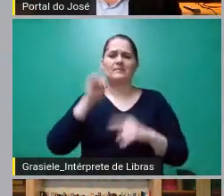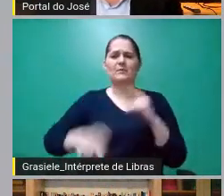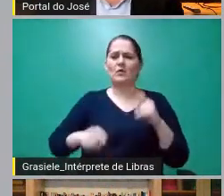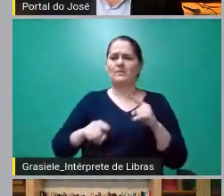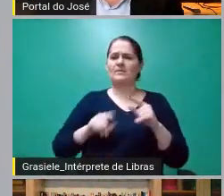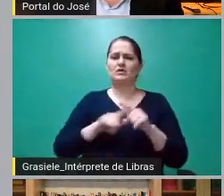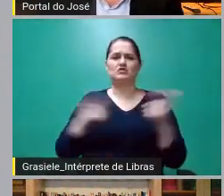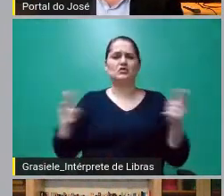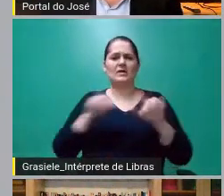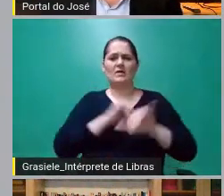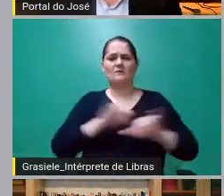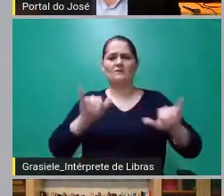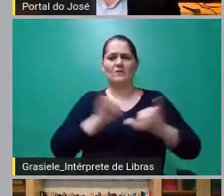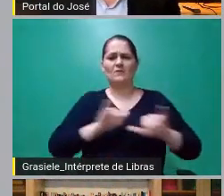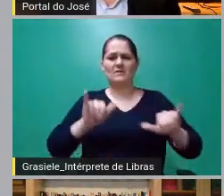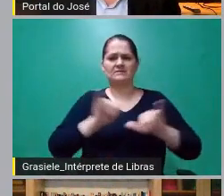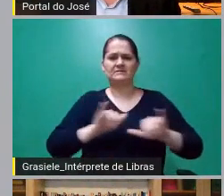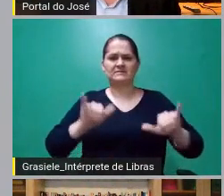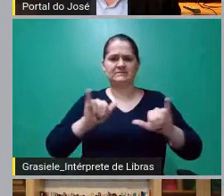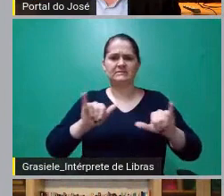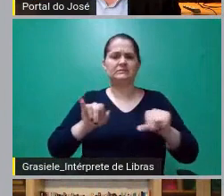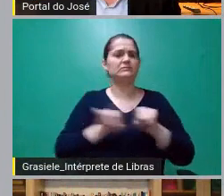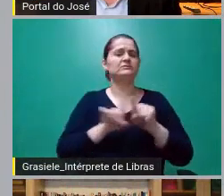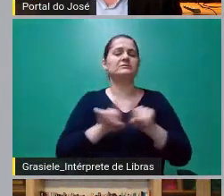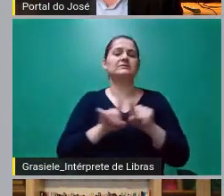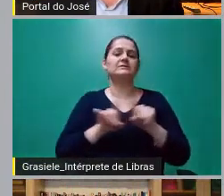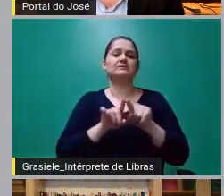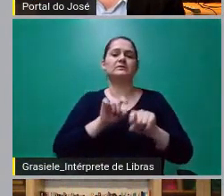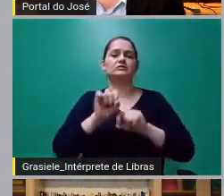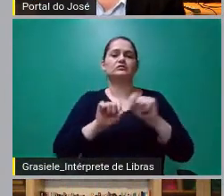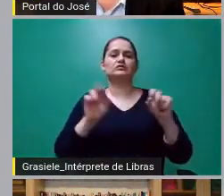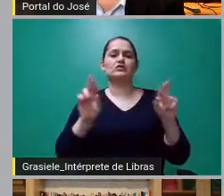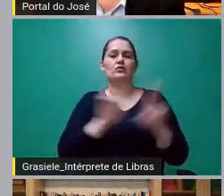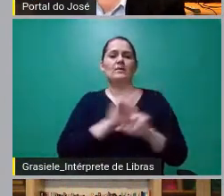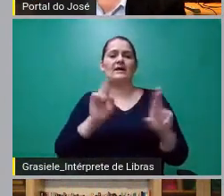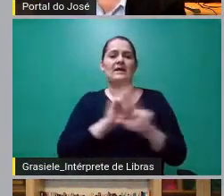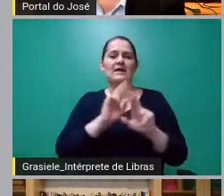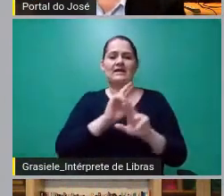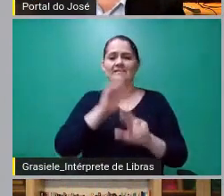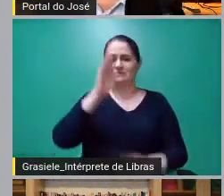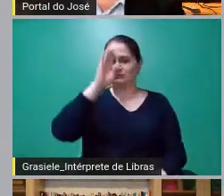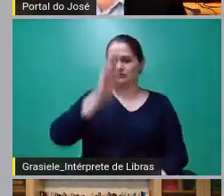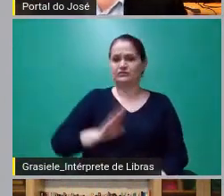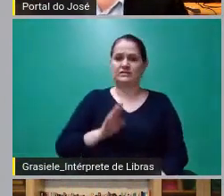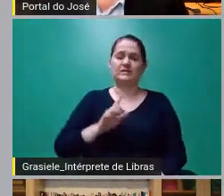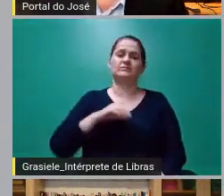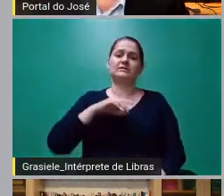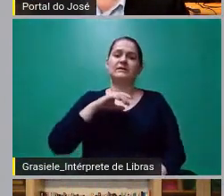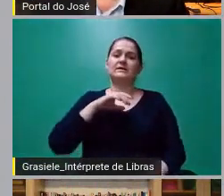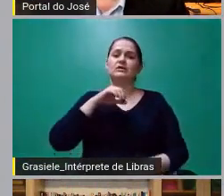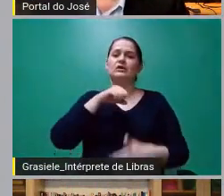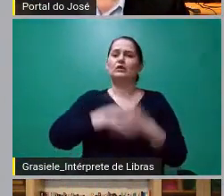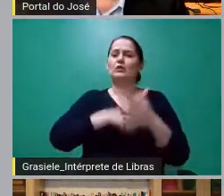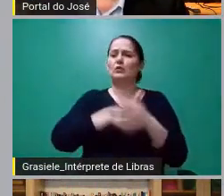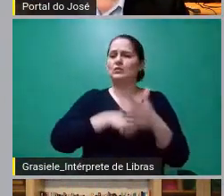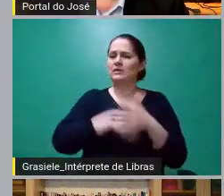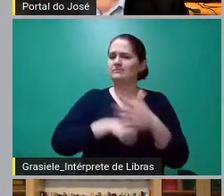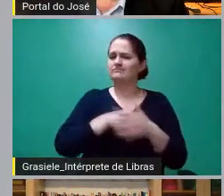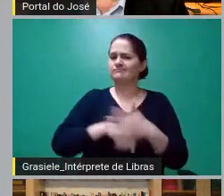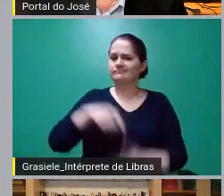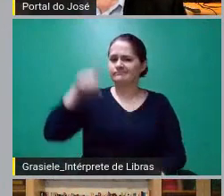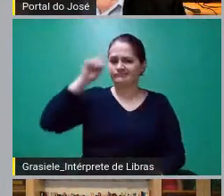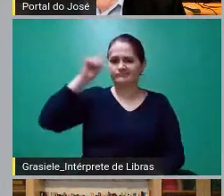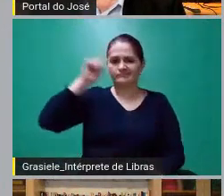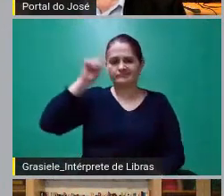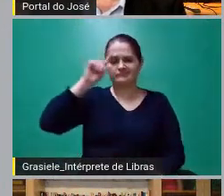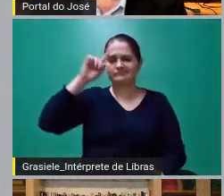isso sem falar da relação direta de luta diária, uma luta desigual e muito desonesta, em